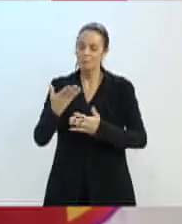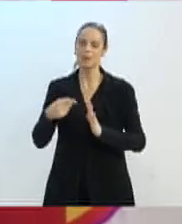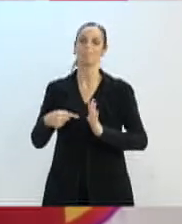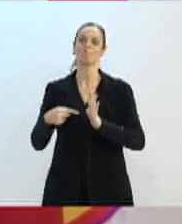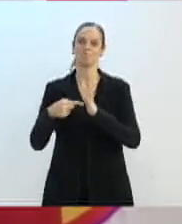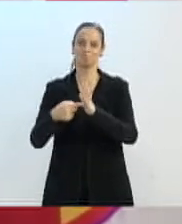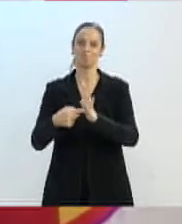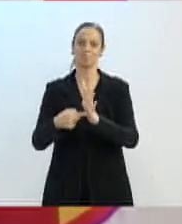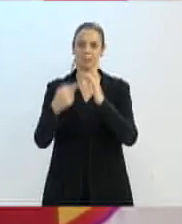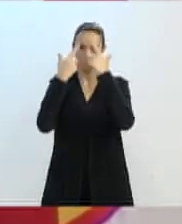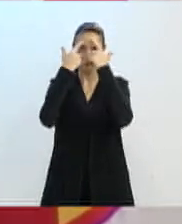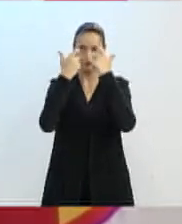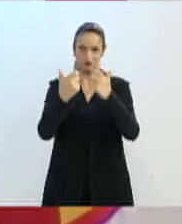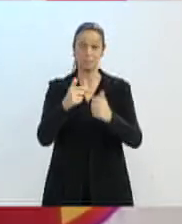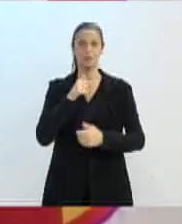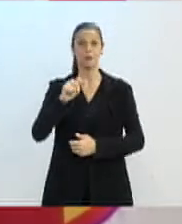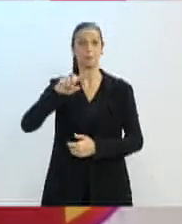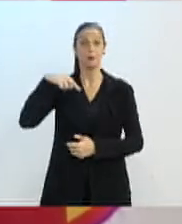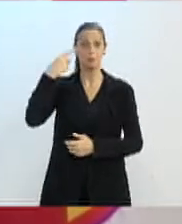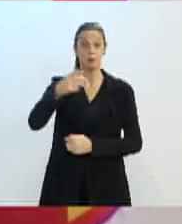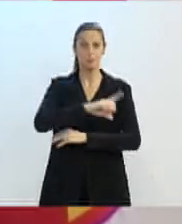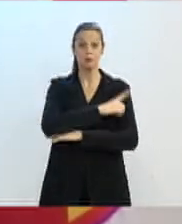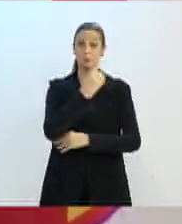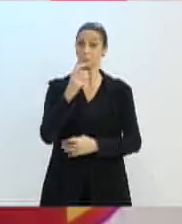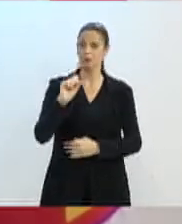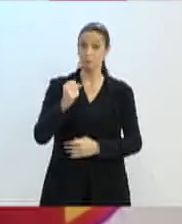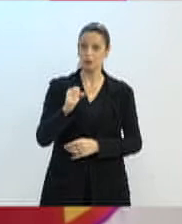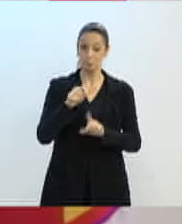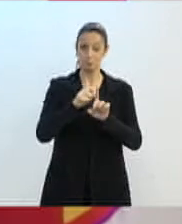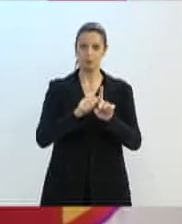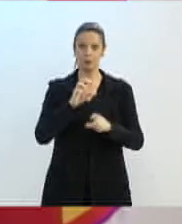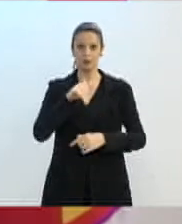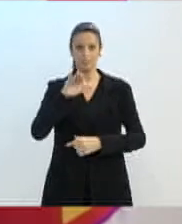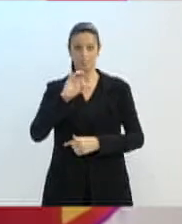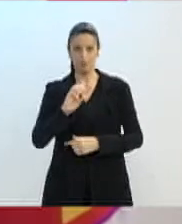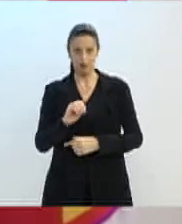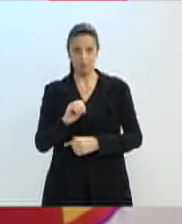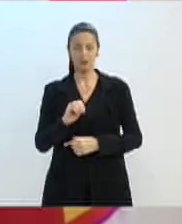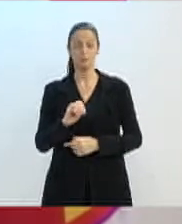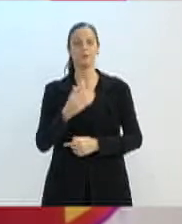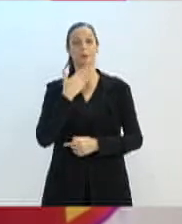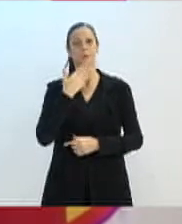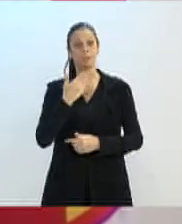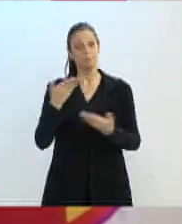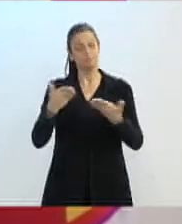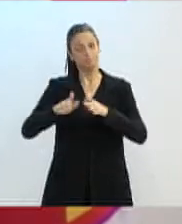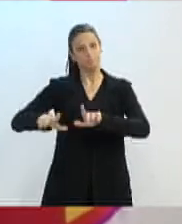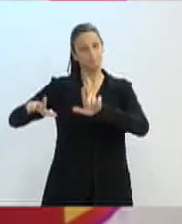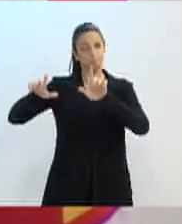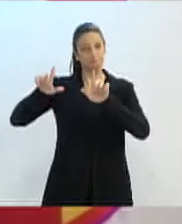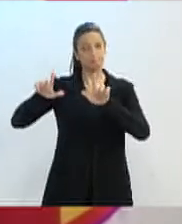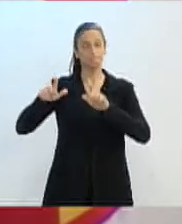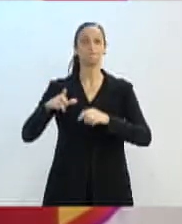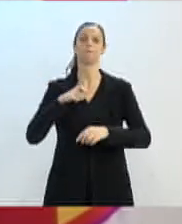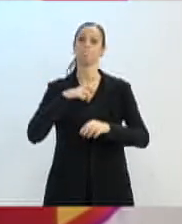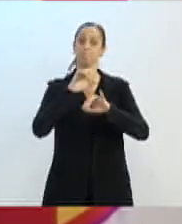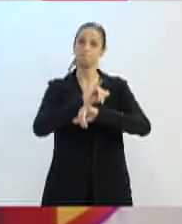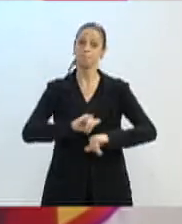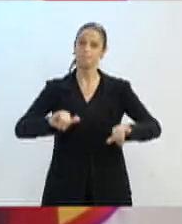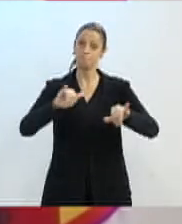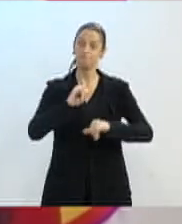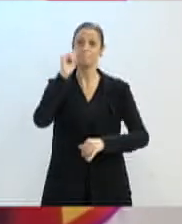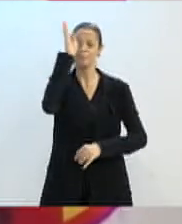E, na semana que vem, dia 18 de maio, eu gostaria que eles projetassem na tela, nós temos uma campanha nacional muito